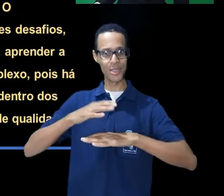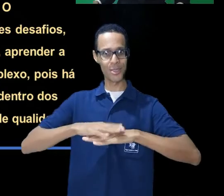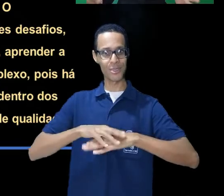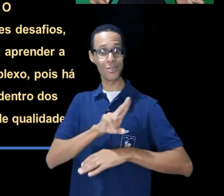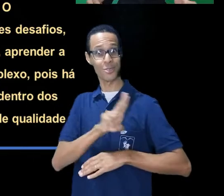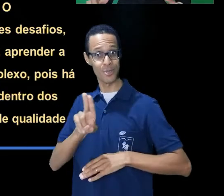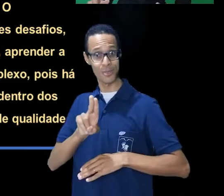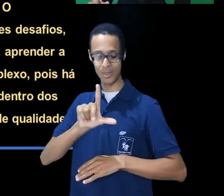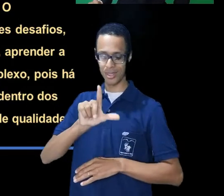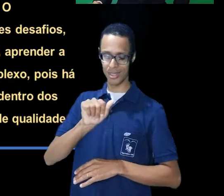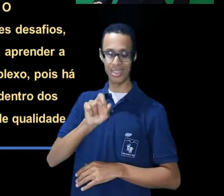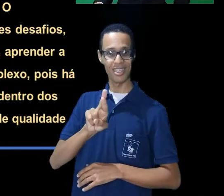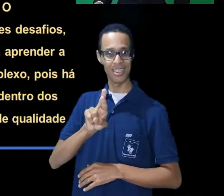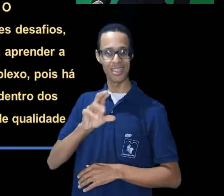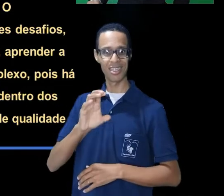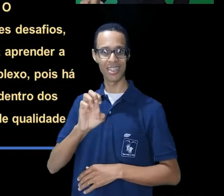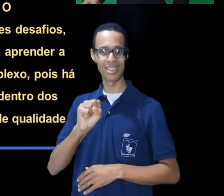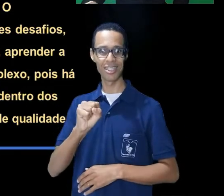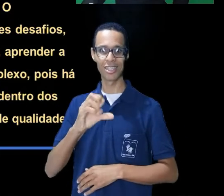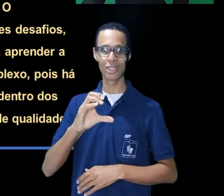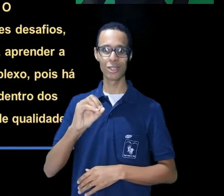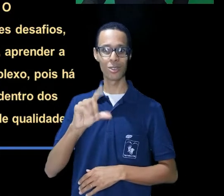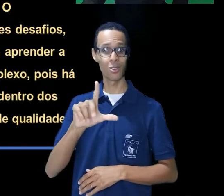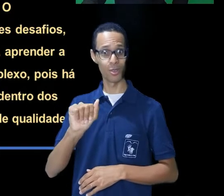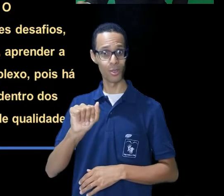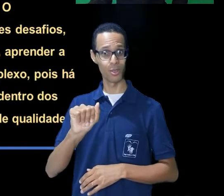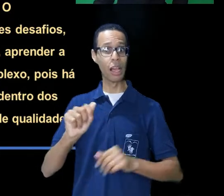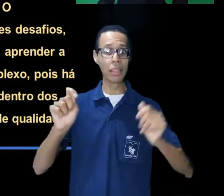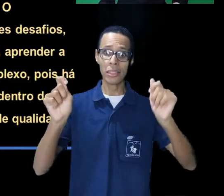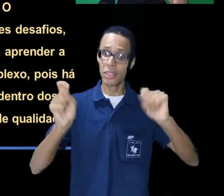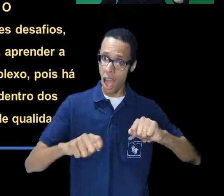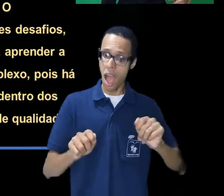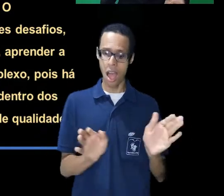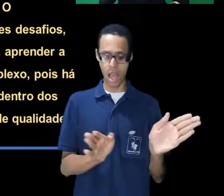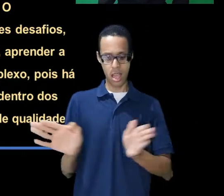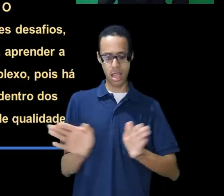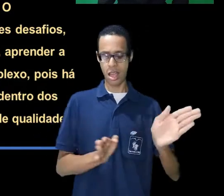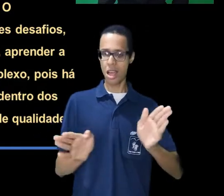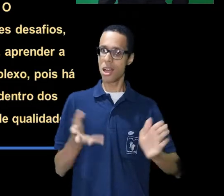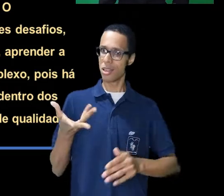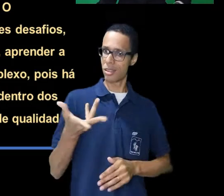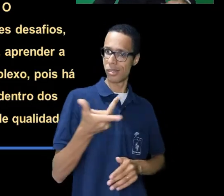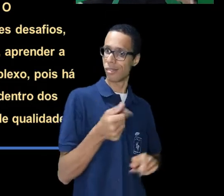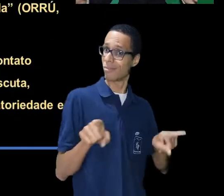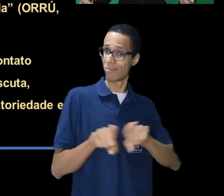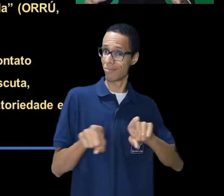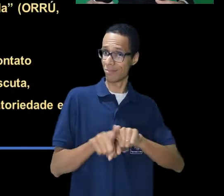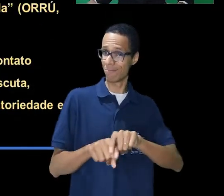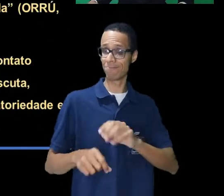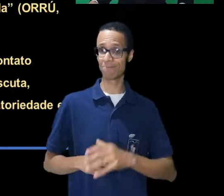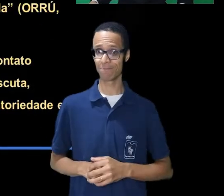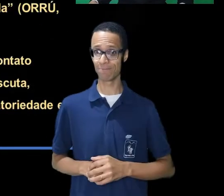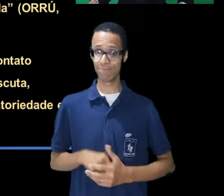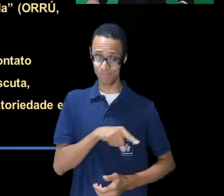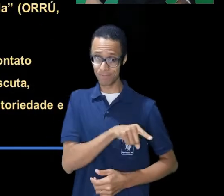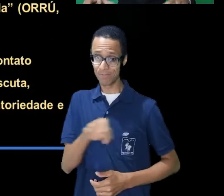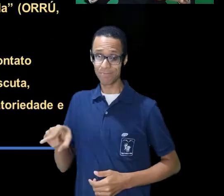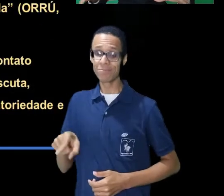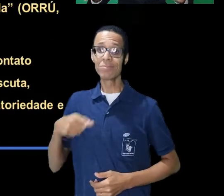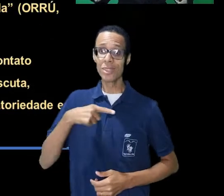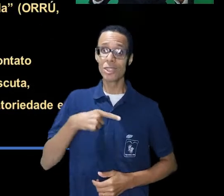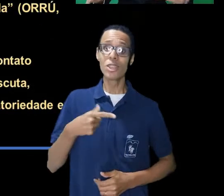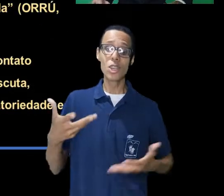escola. E este pode ser de boa qualidade e acessível. Nessa demanda complexa aparece a inclusão menor,